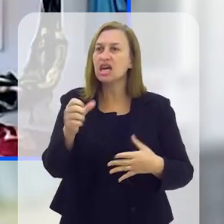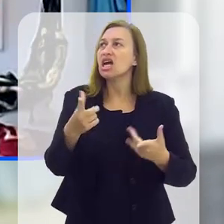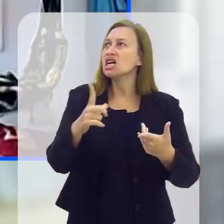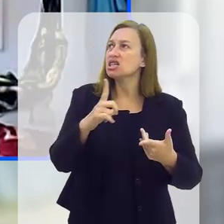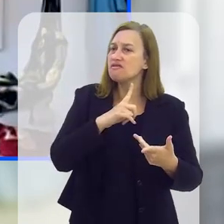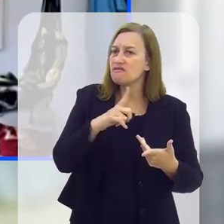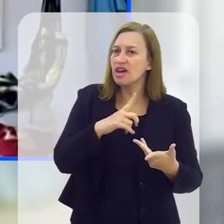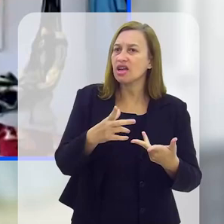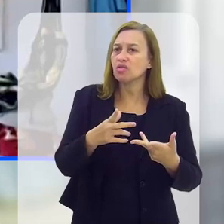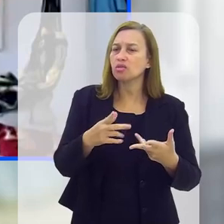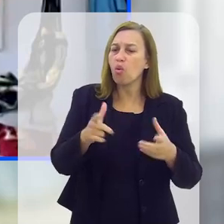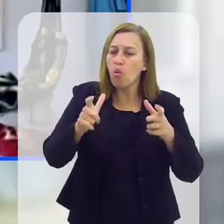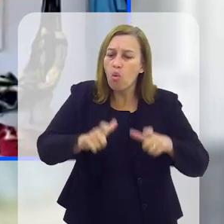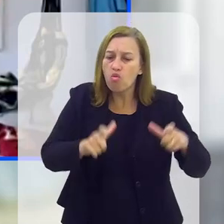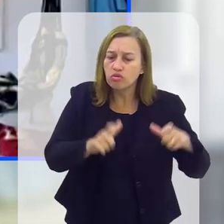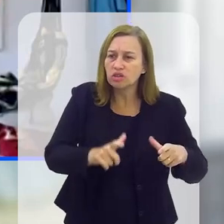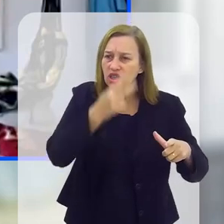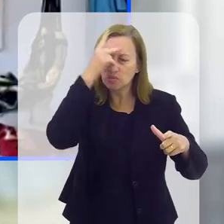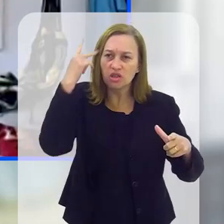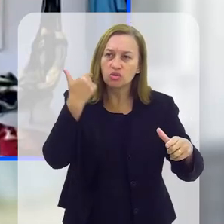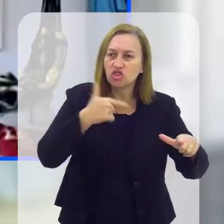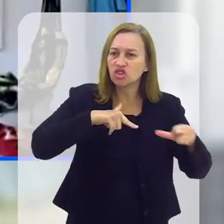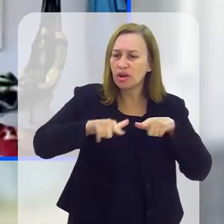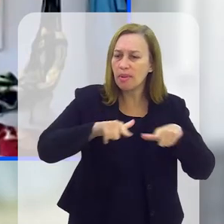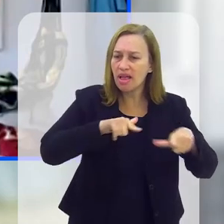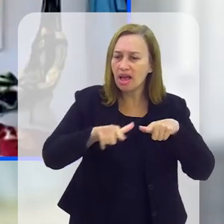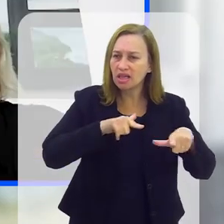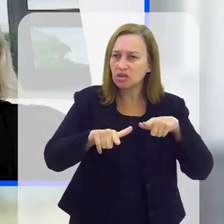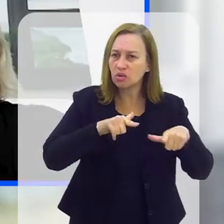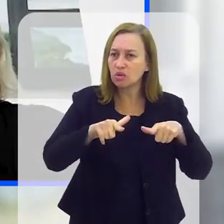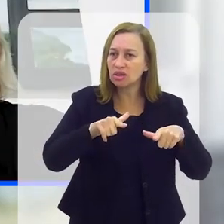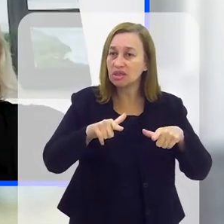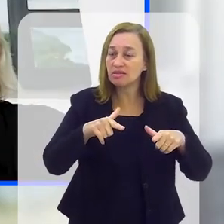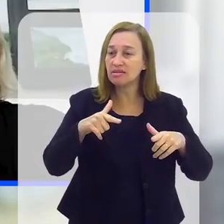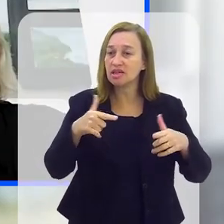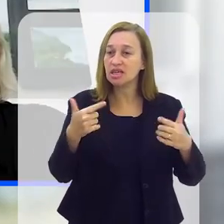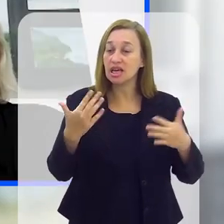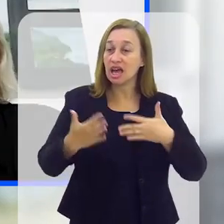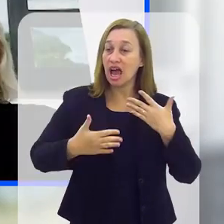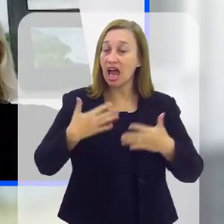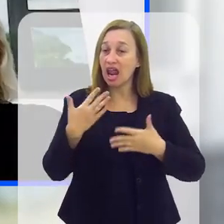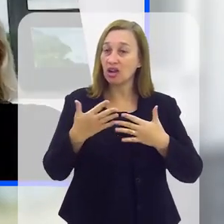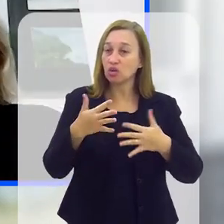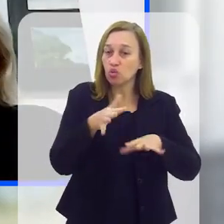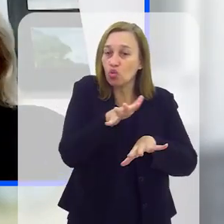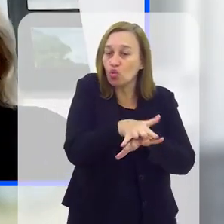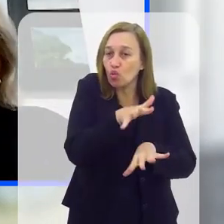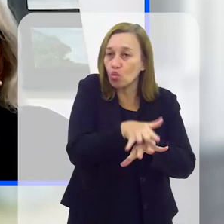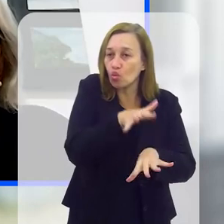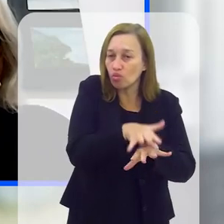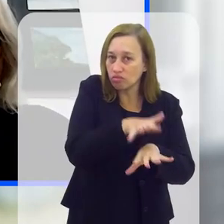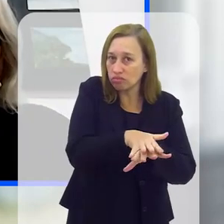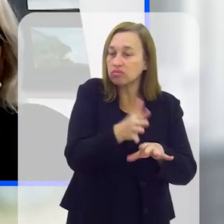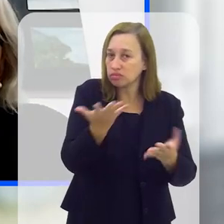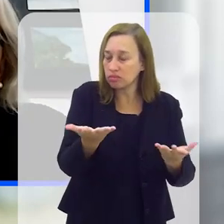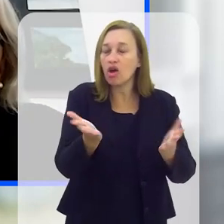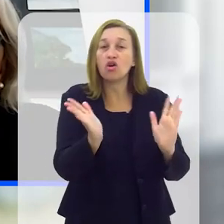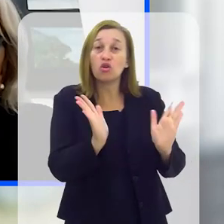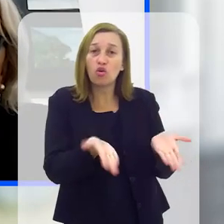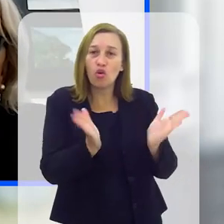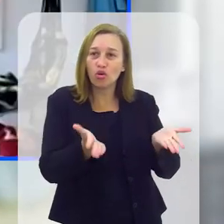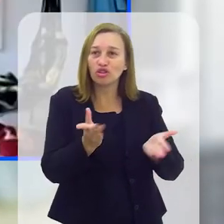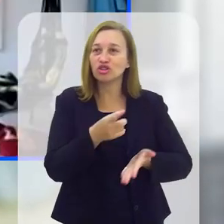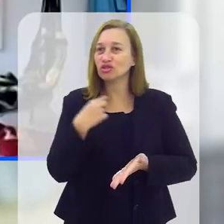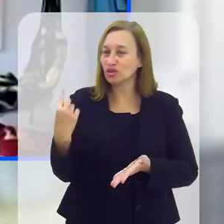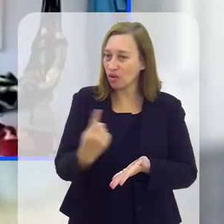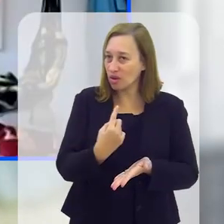e onde os trabalhadores se divertiam fazendo uso do corpo dessas mulheres. E